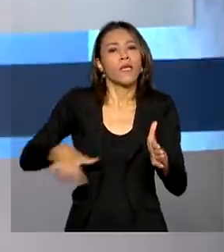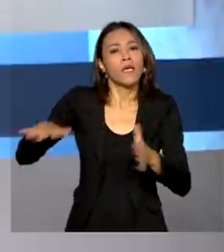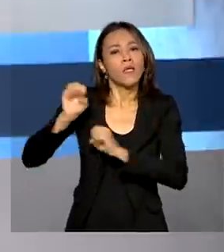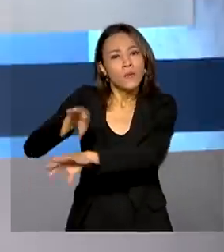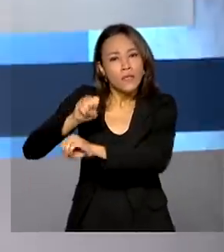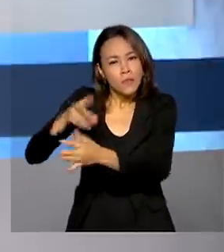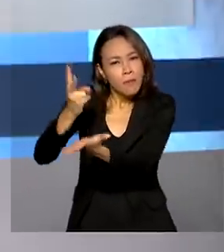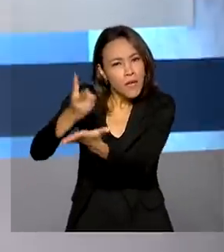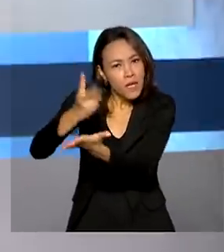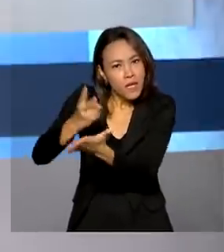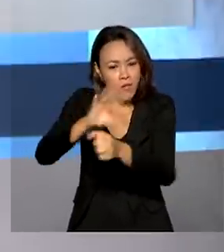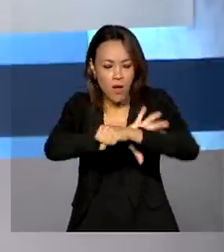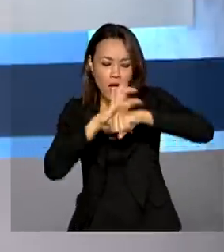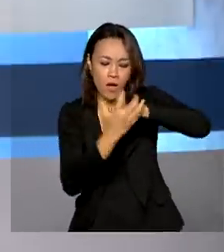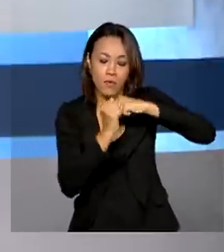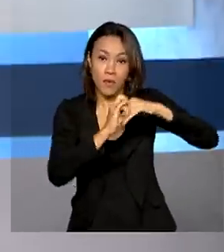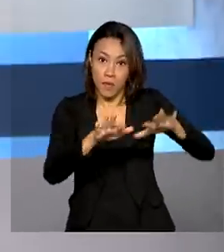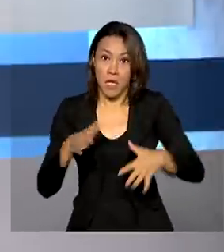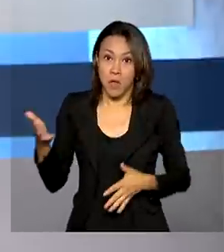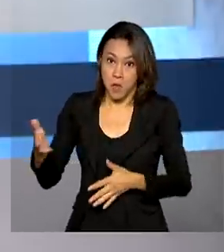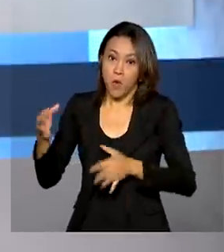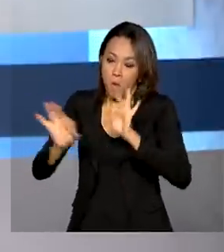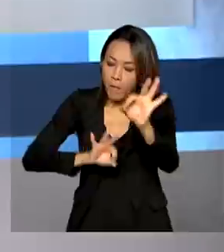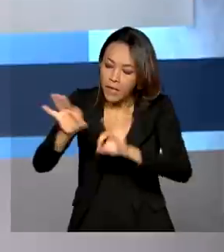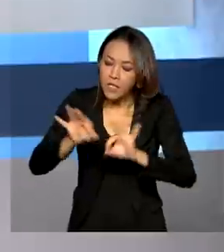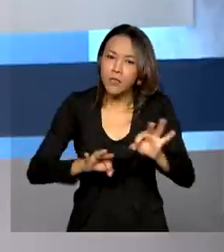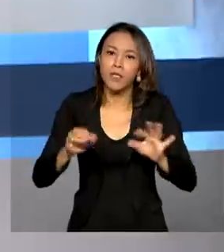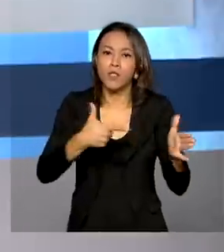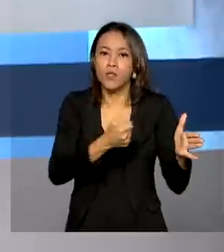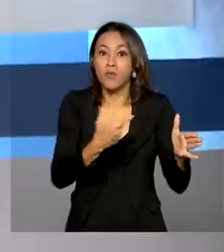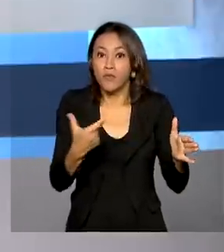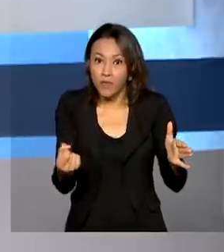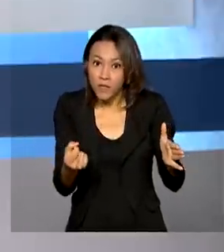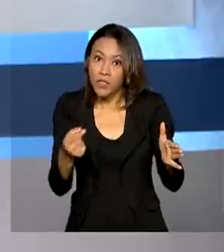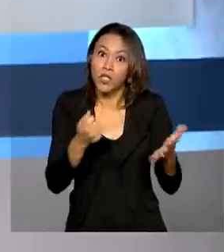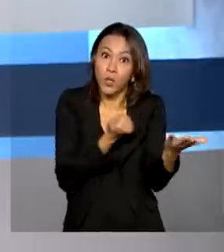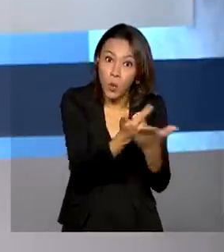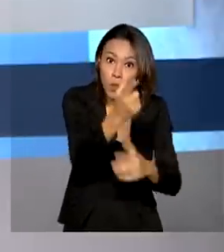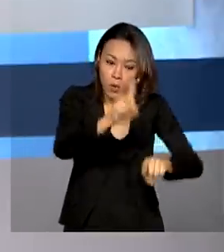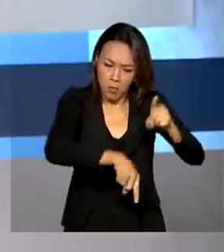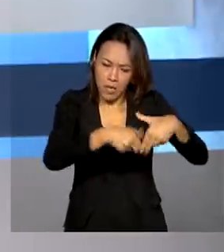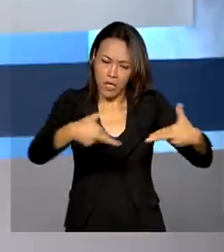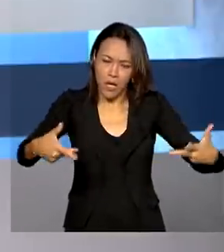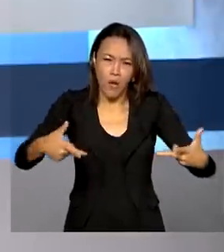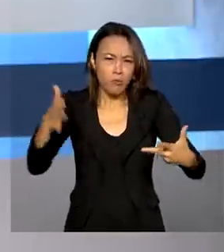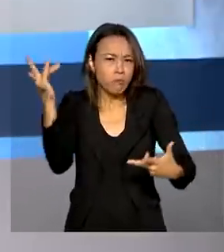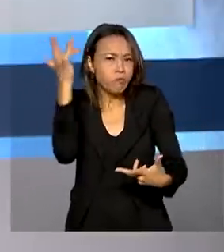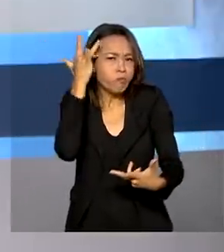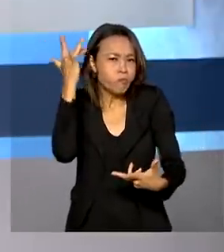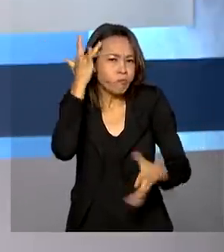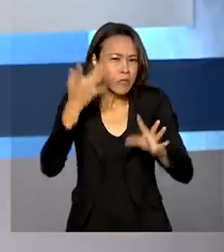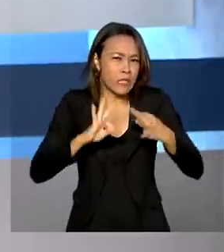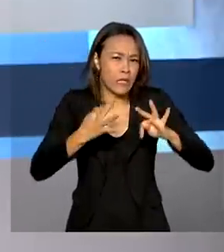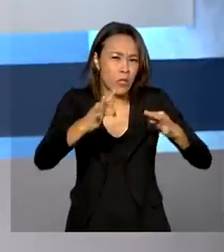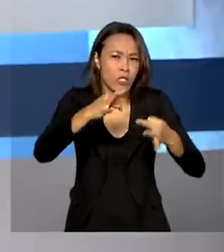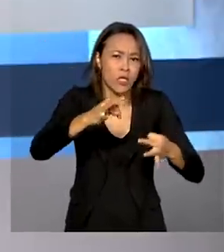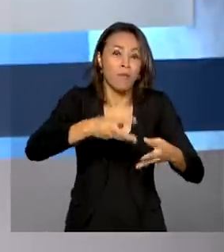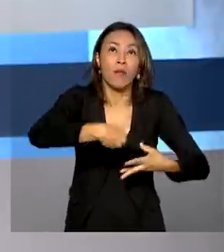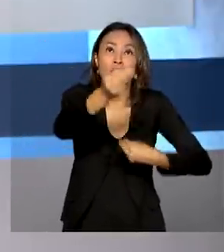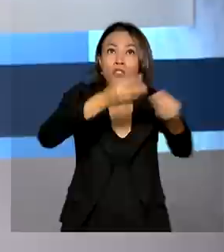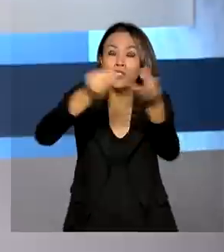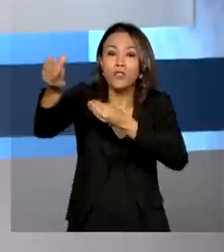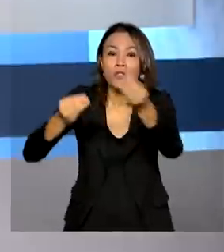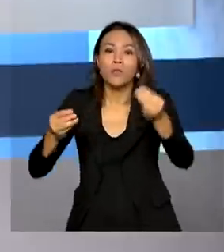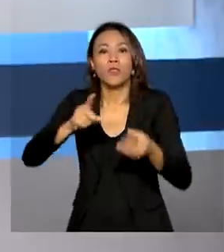MEC manteve o planejamento de 2020 e adquiriu equipamentos médicos de alta tecnologia para os hospitais universitários